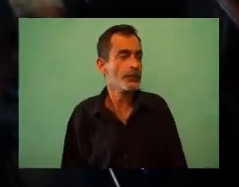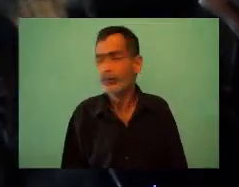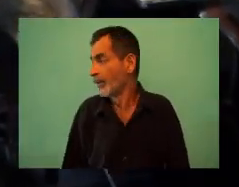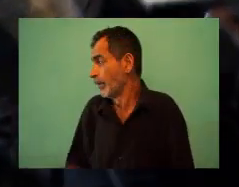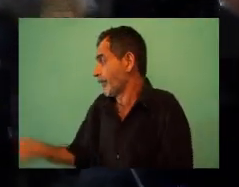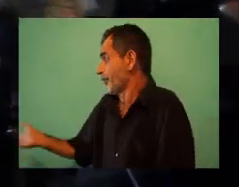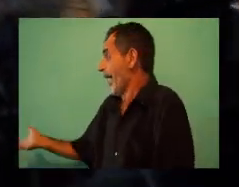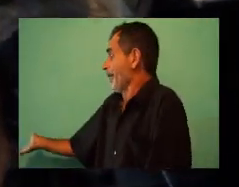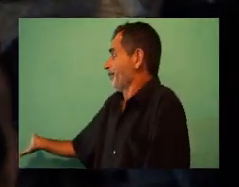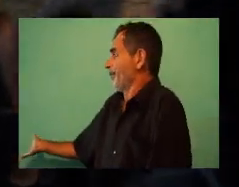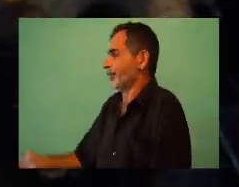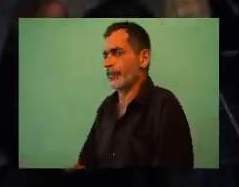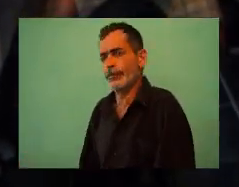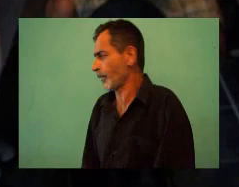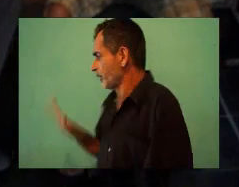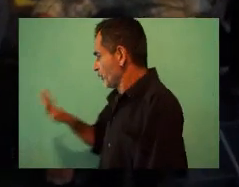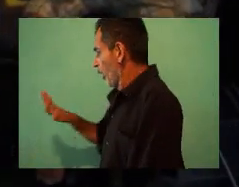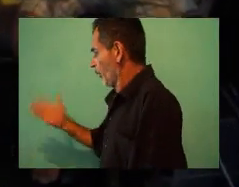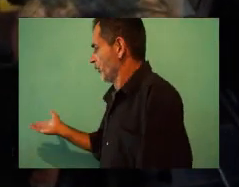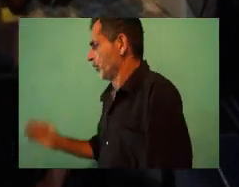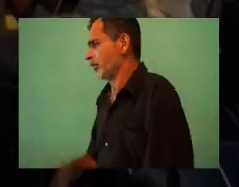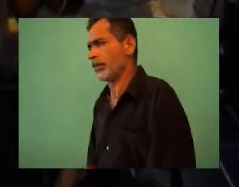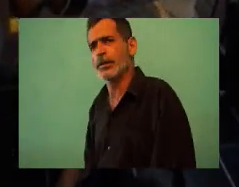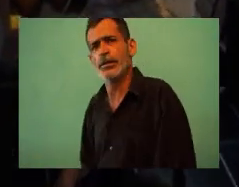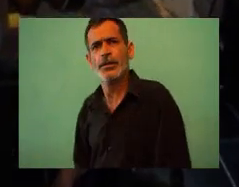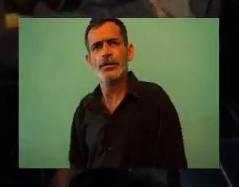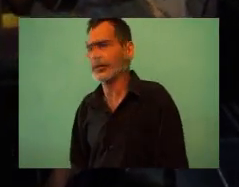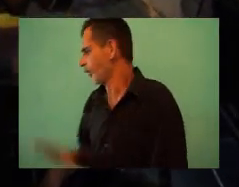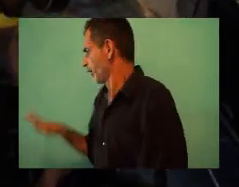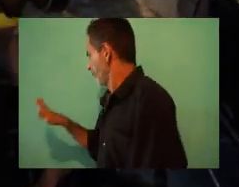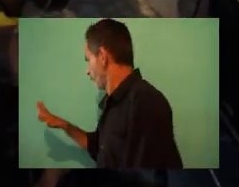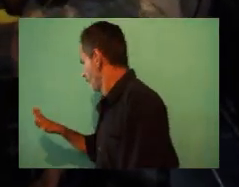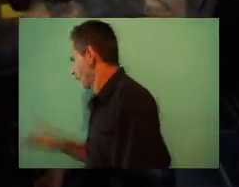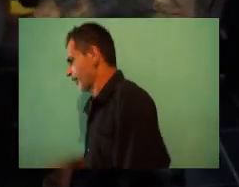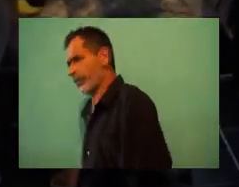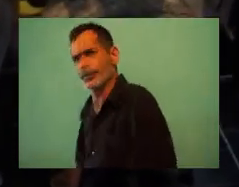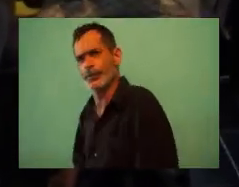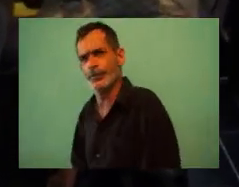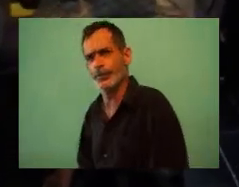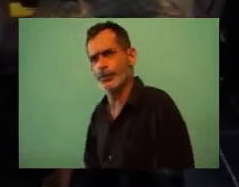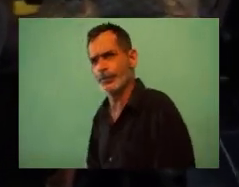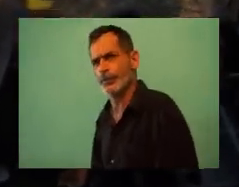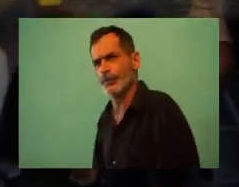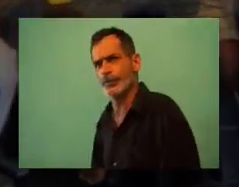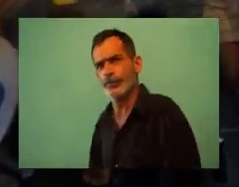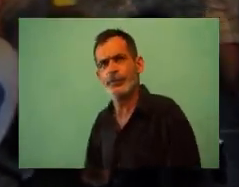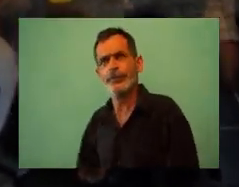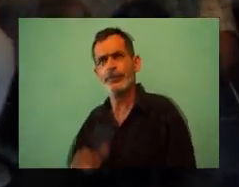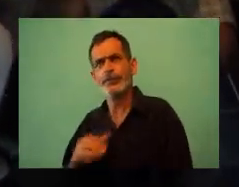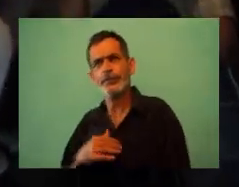parte já é diferente E por isso eu gostaria de cantar pra vocês a música da forma correta, que é a segunda parte